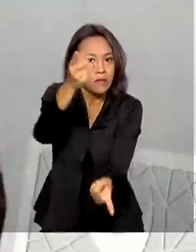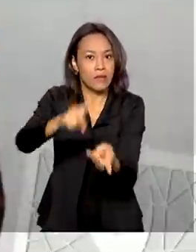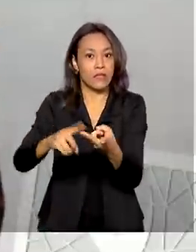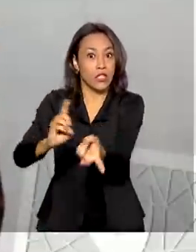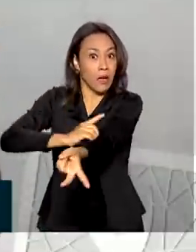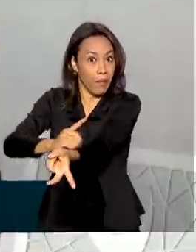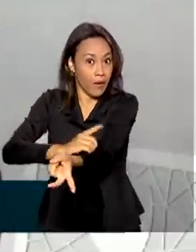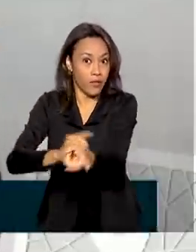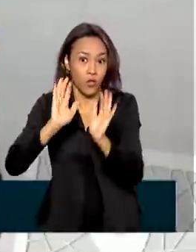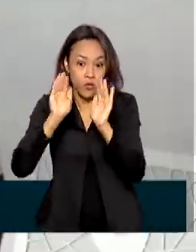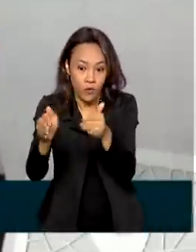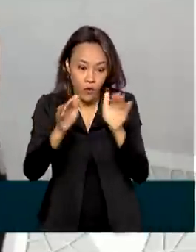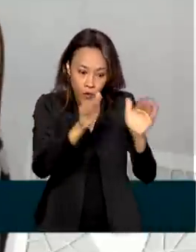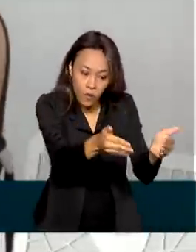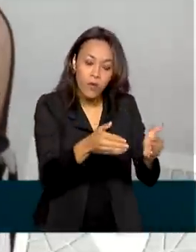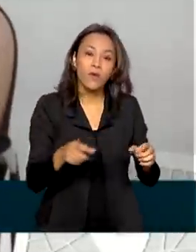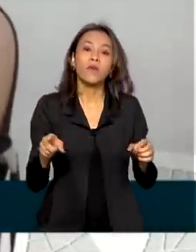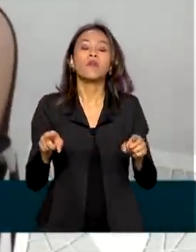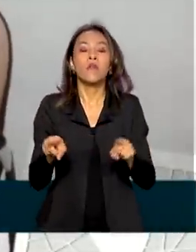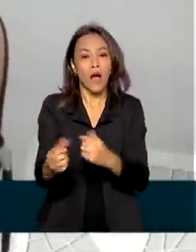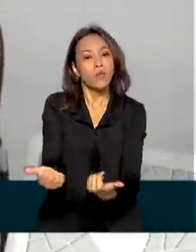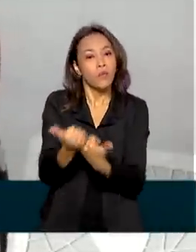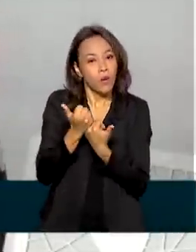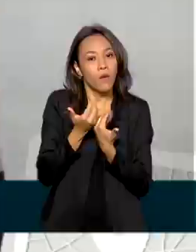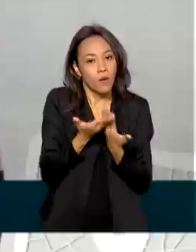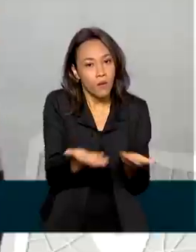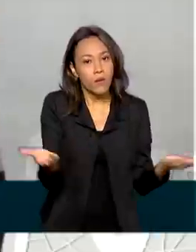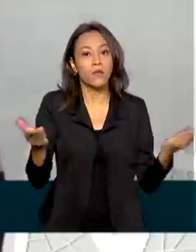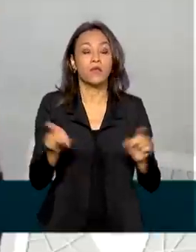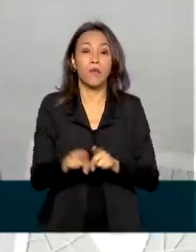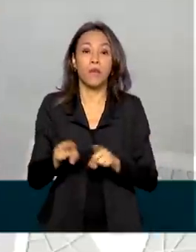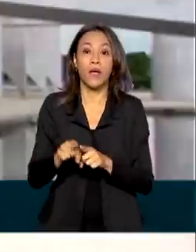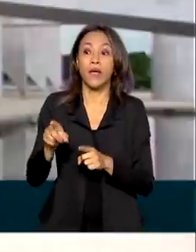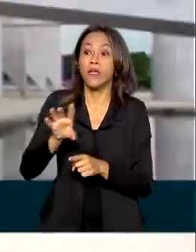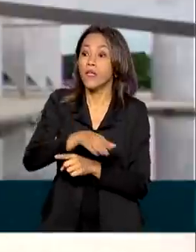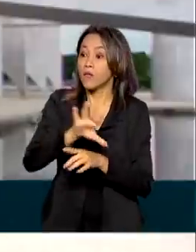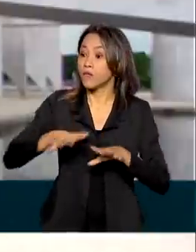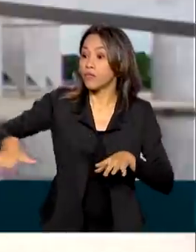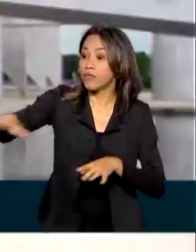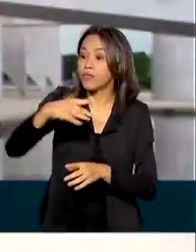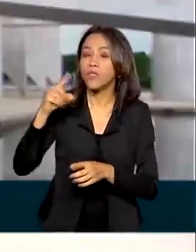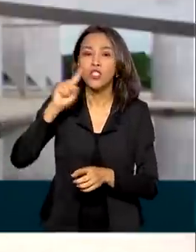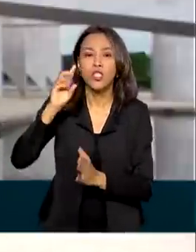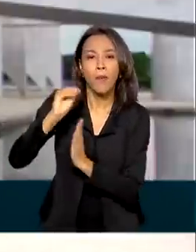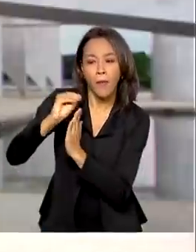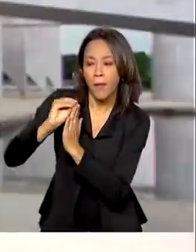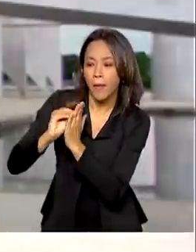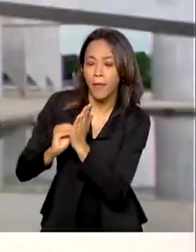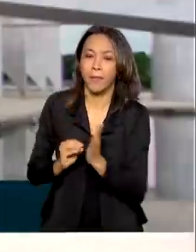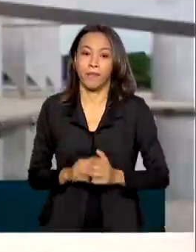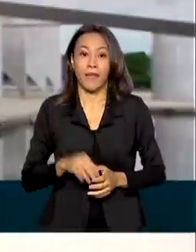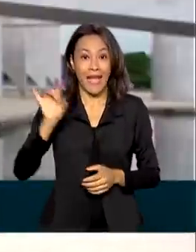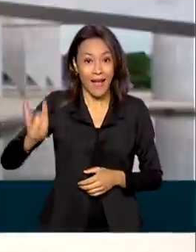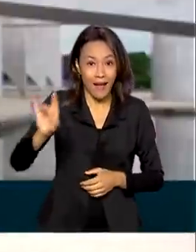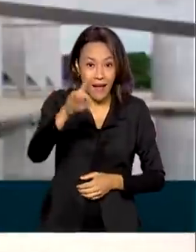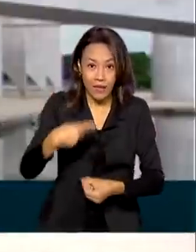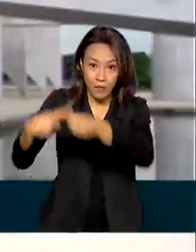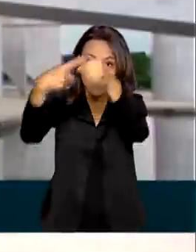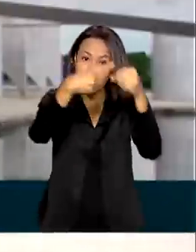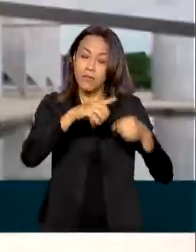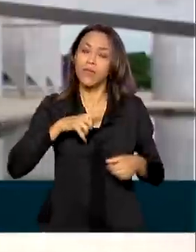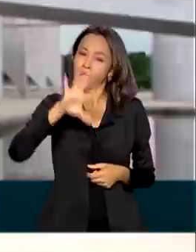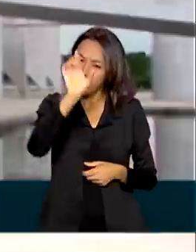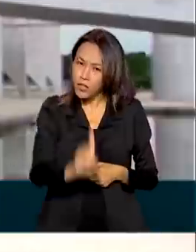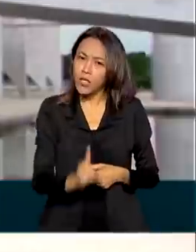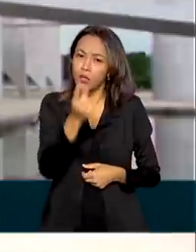e também um atendimento de agendamento a toda a população. Cada município tem direito a uma parte dos recursos